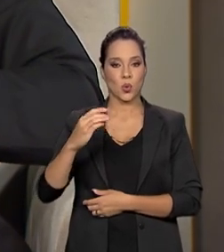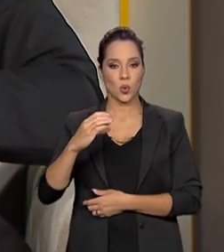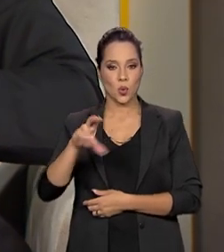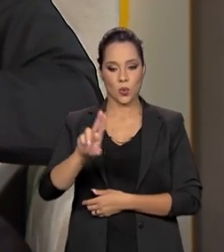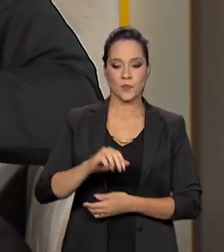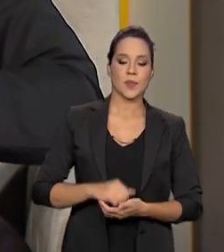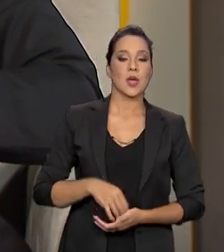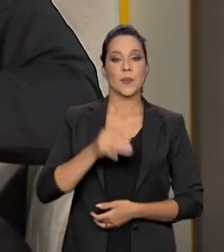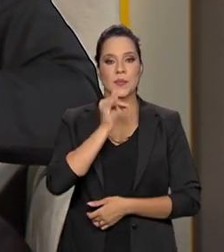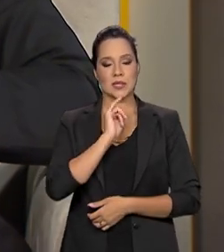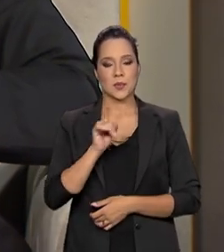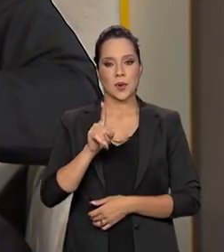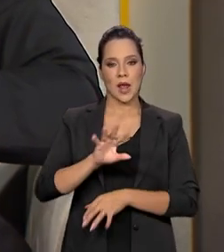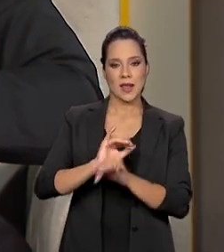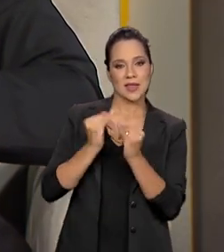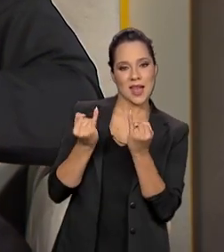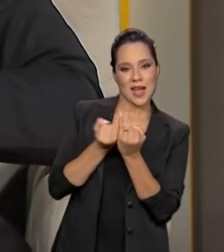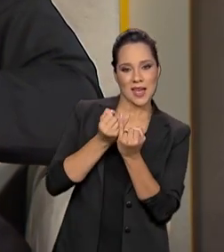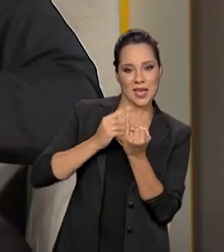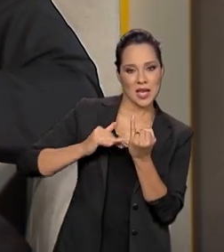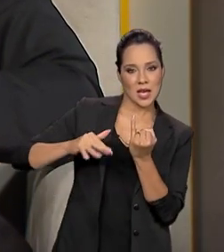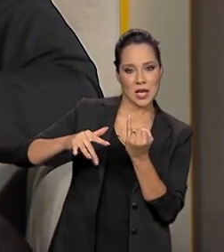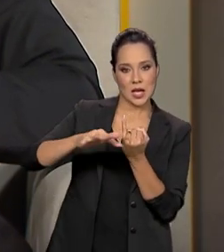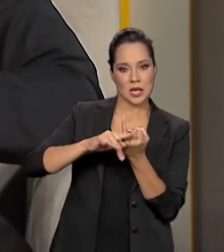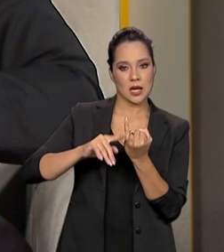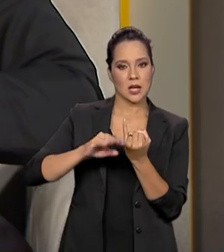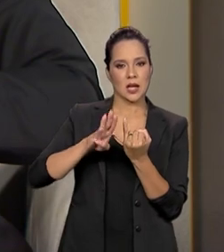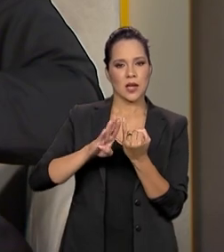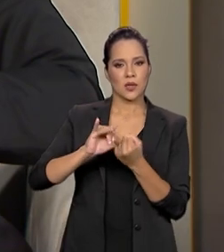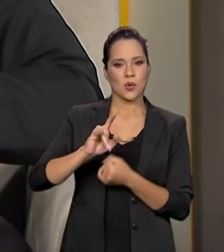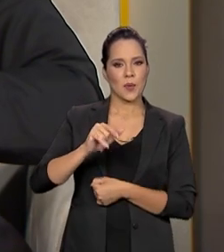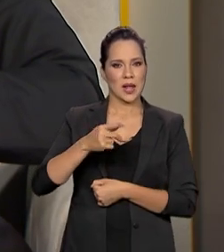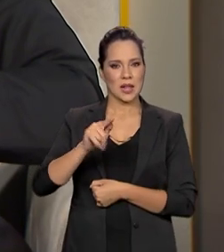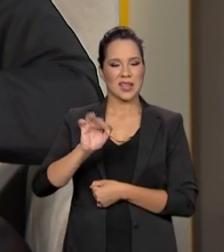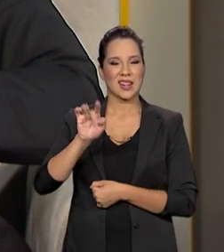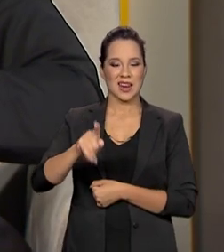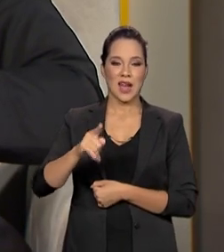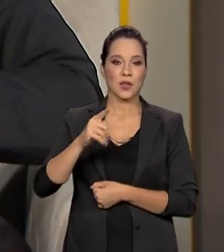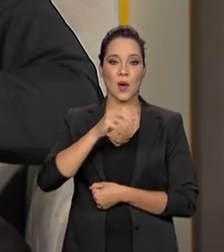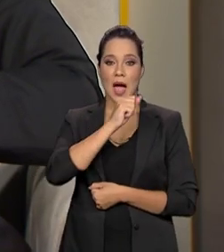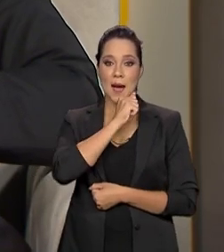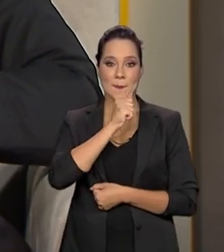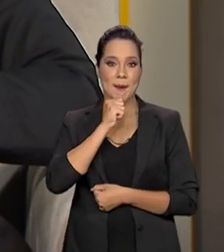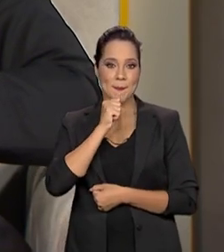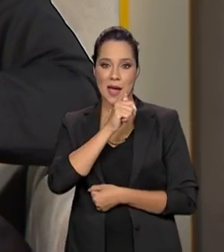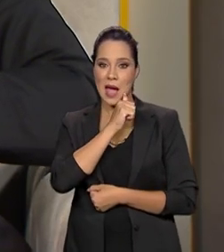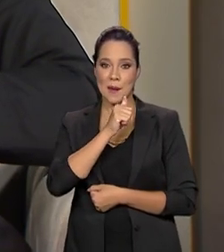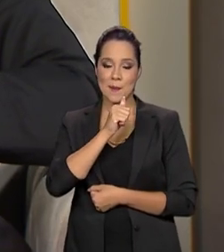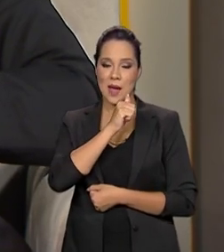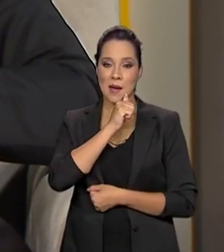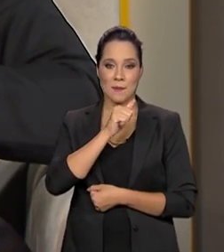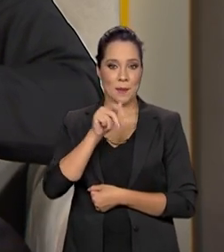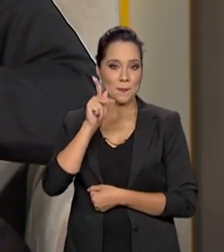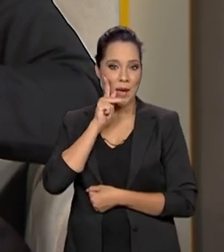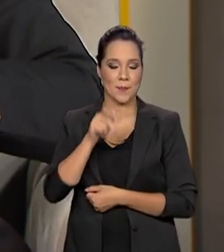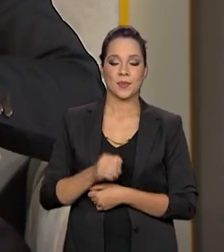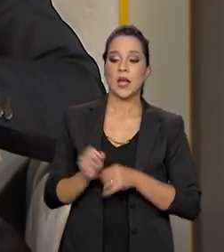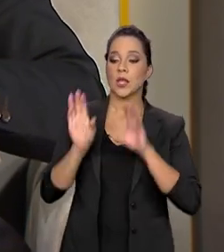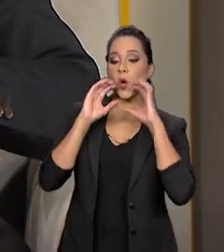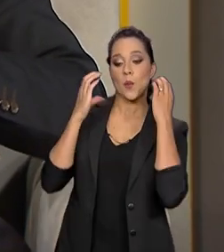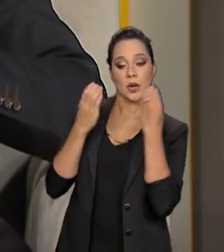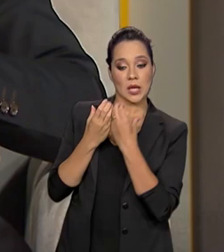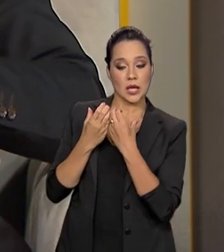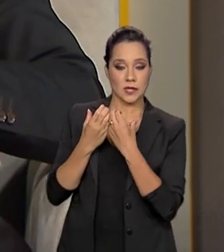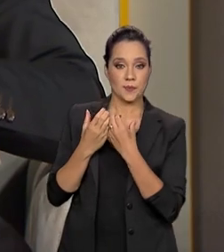Por exemplo, nas ilhas do Bailique, no Amapá, nós temos as comunidades dessa ilha, onde nós